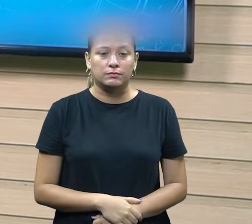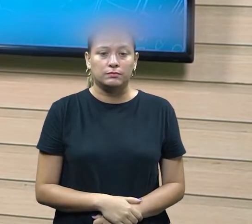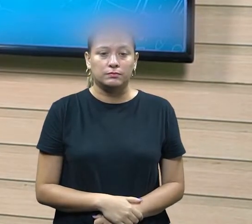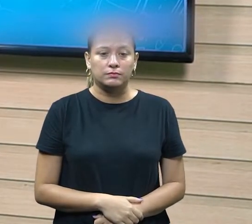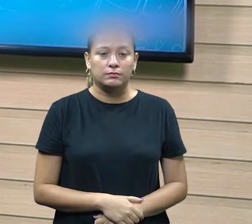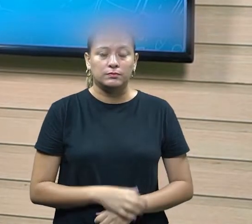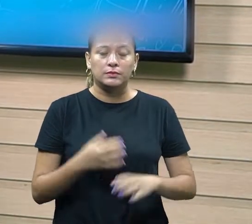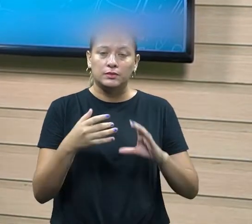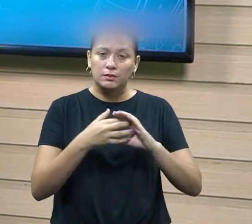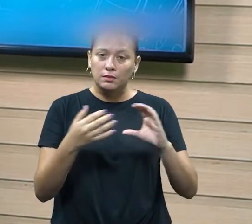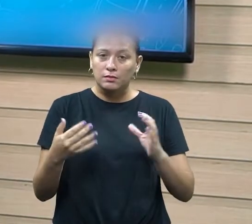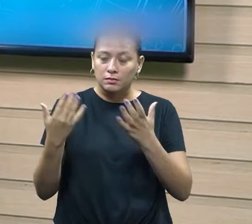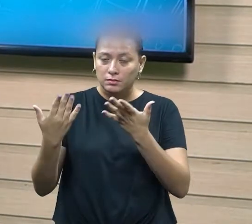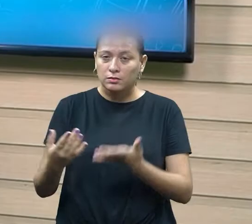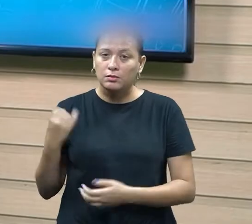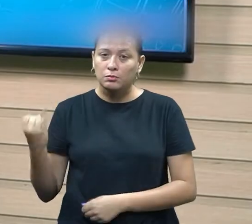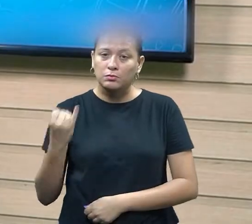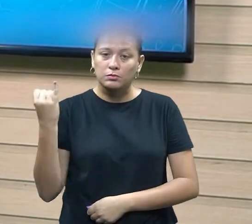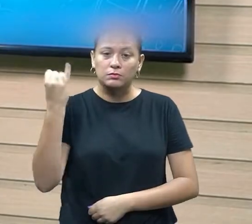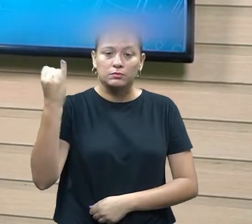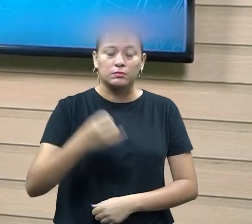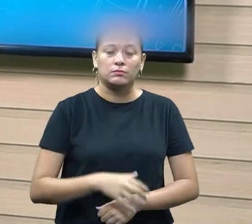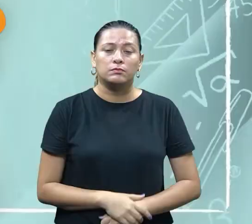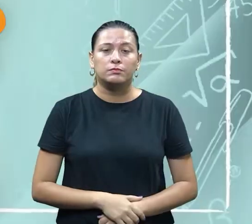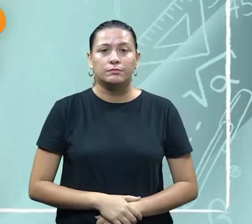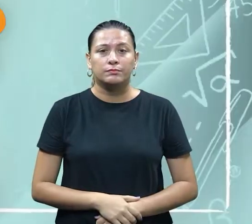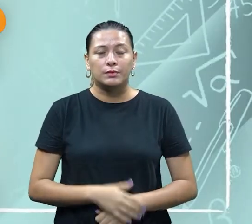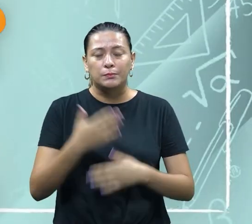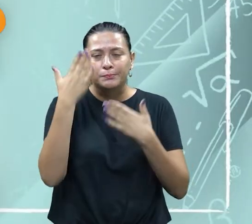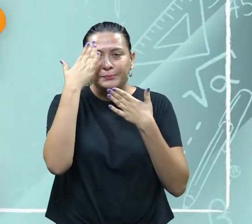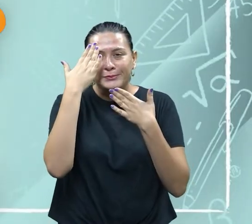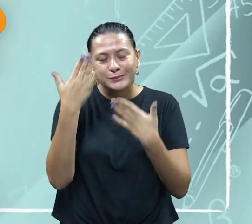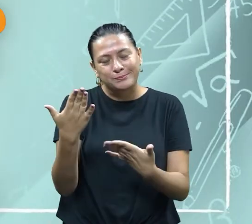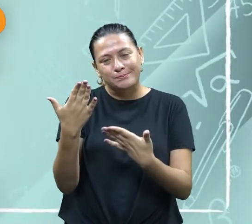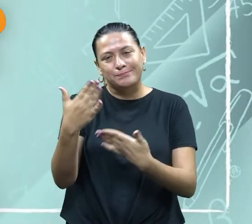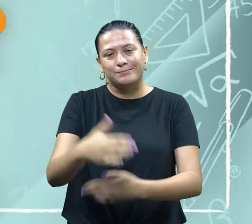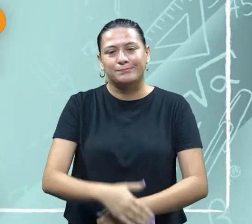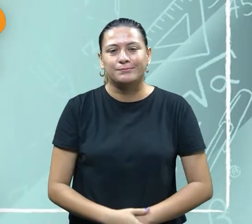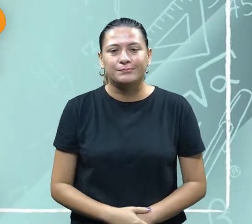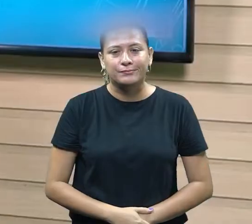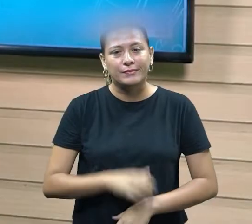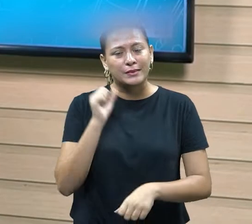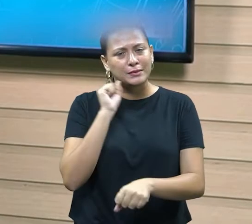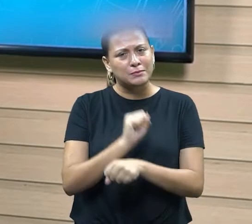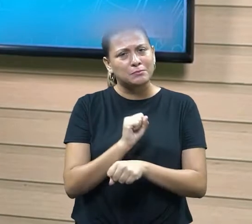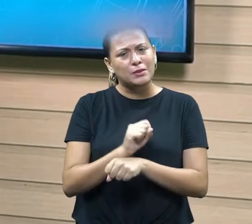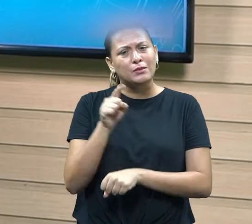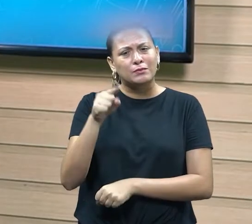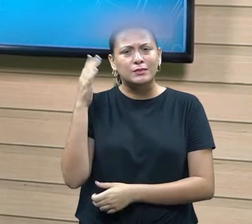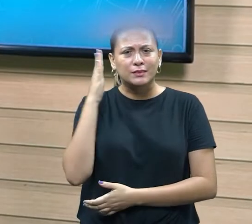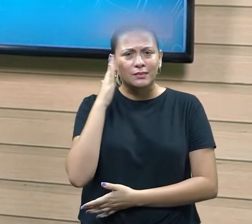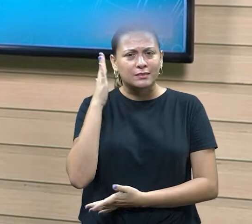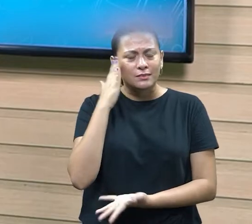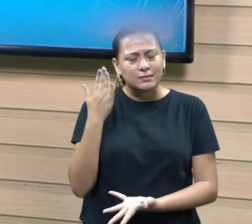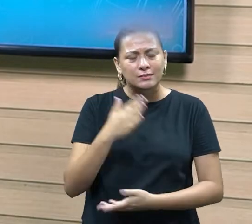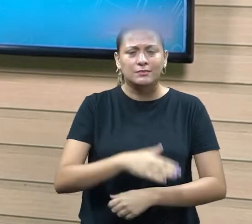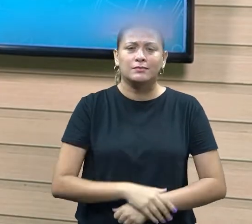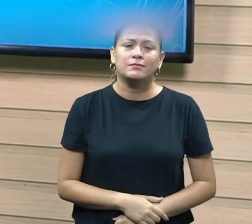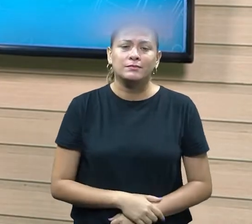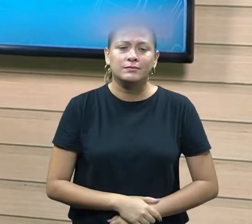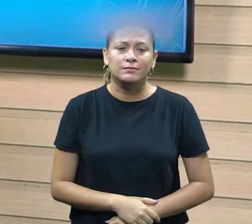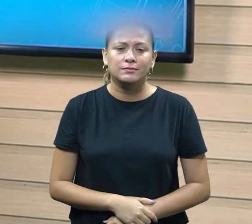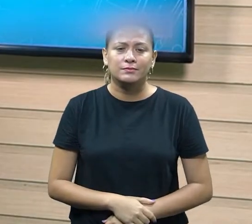processos bastante importantes diante da negociação eu agradeço a oportunidade espero que tenham novos